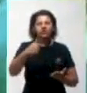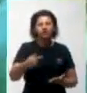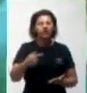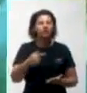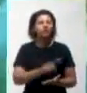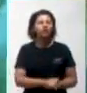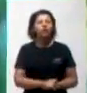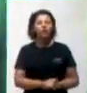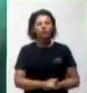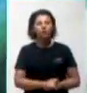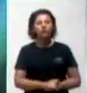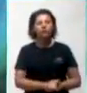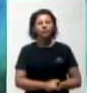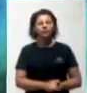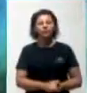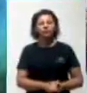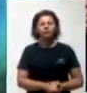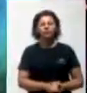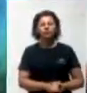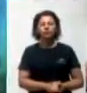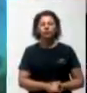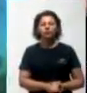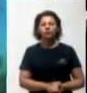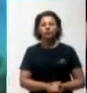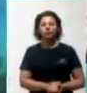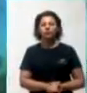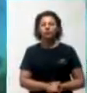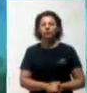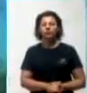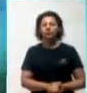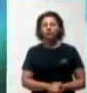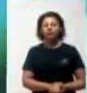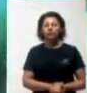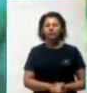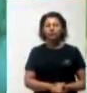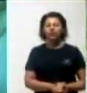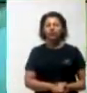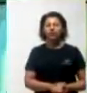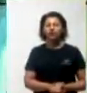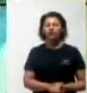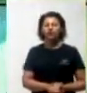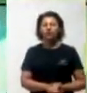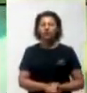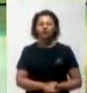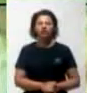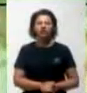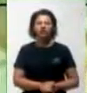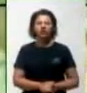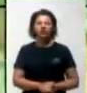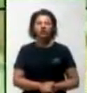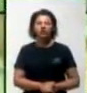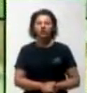tarde vamos falar das consequências do 28, quando falarmos do nono mandamento. O que